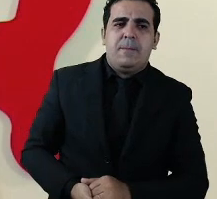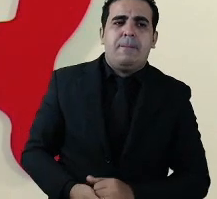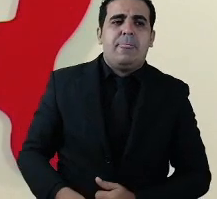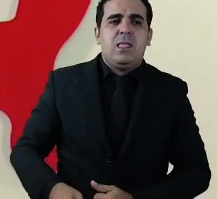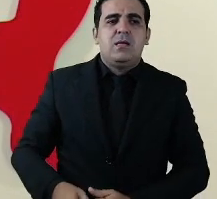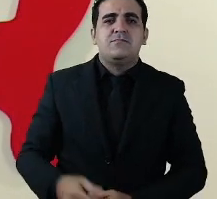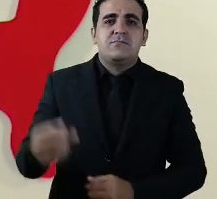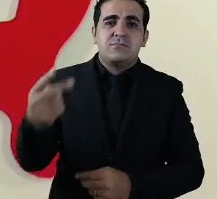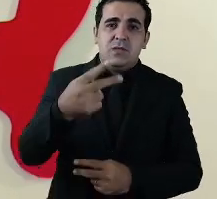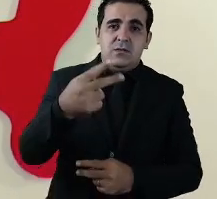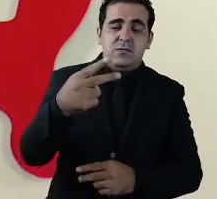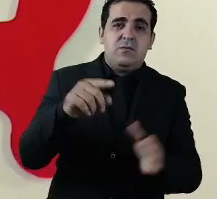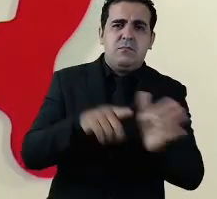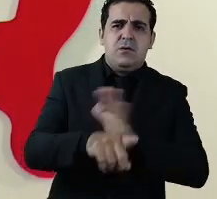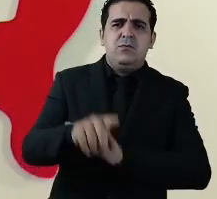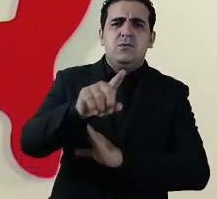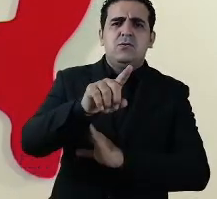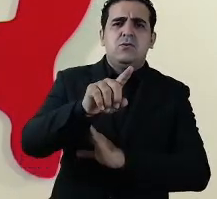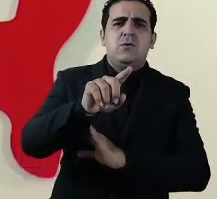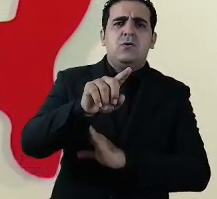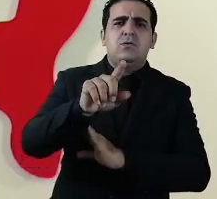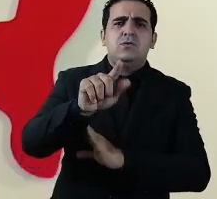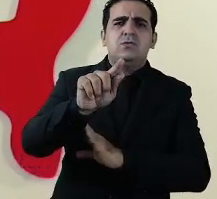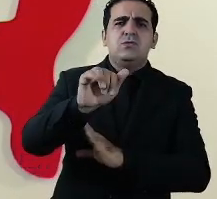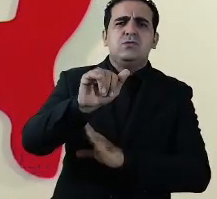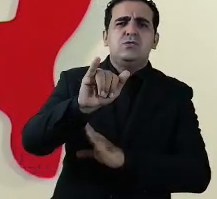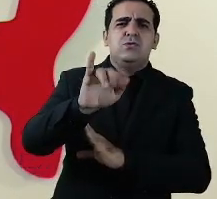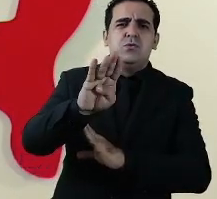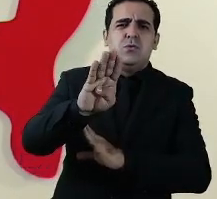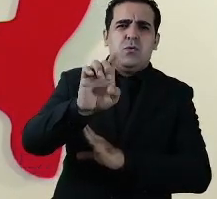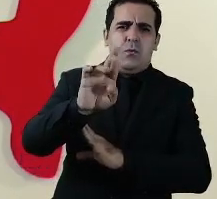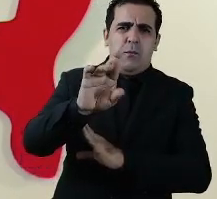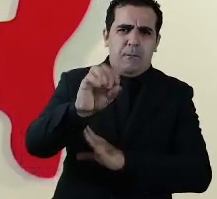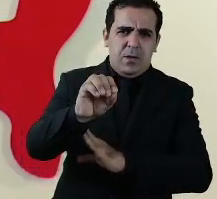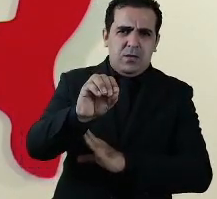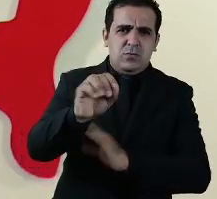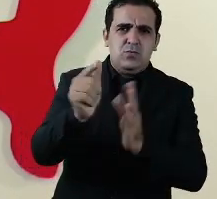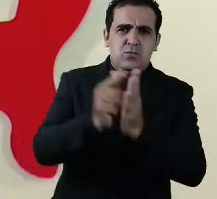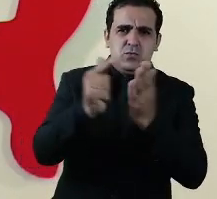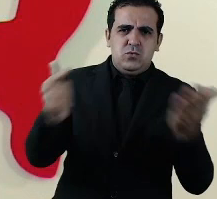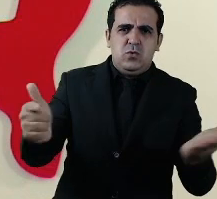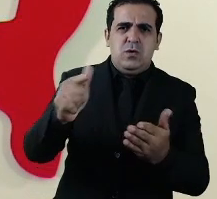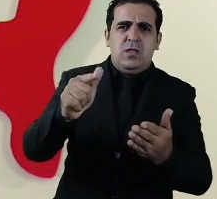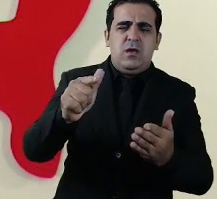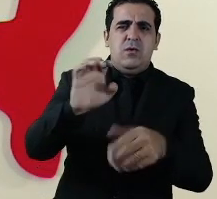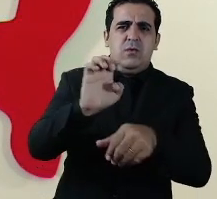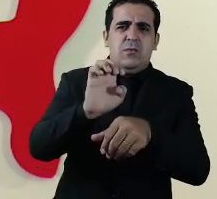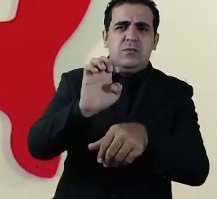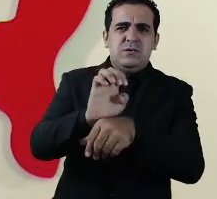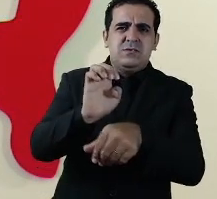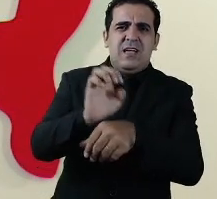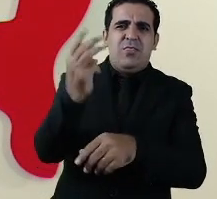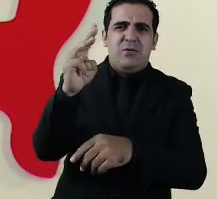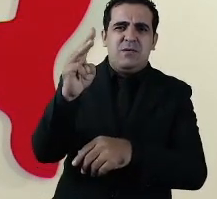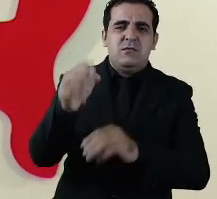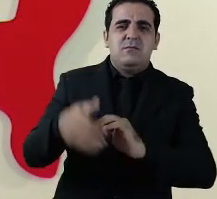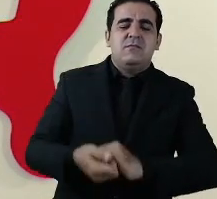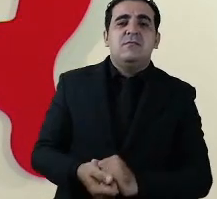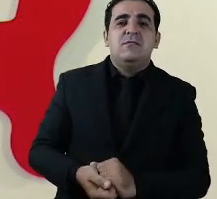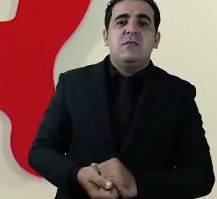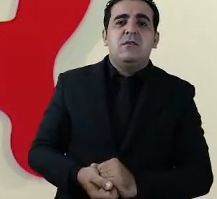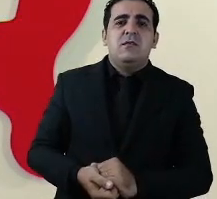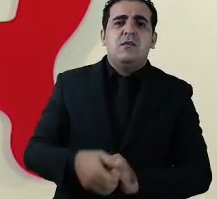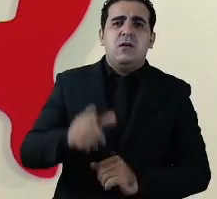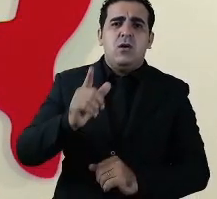a segunda pergunta é do repórter Gilberto Leda do estado do Maranhão o governo do estado anuncia